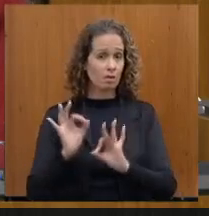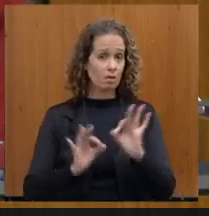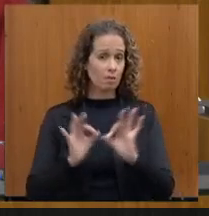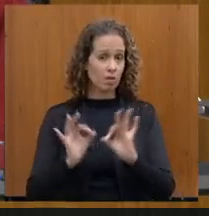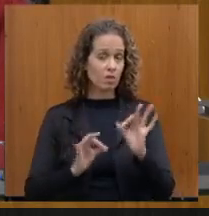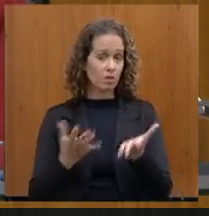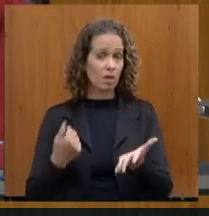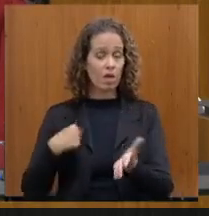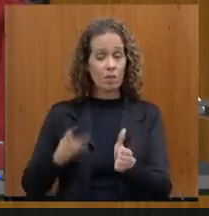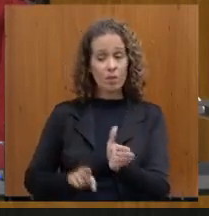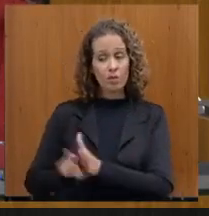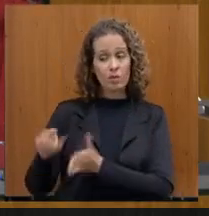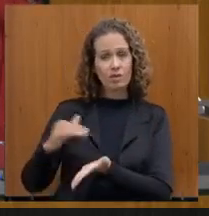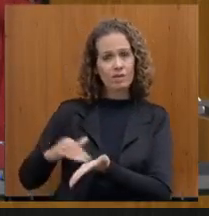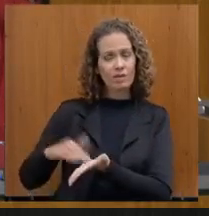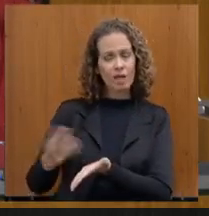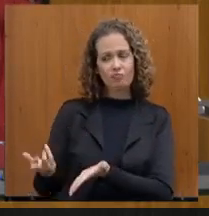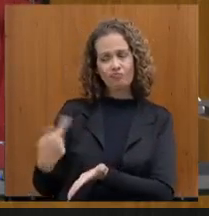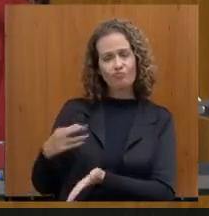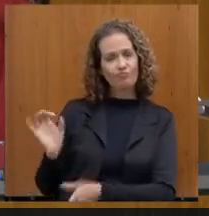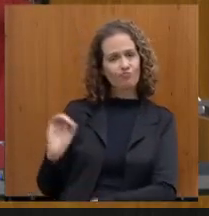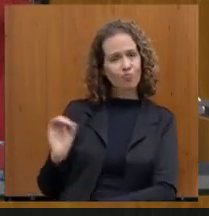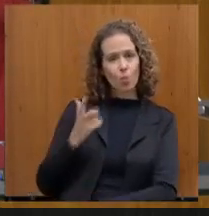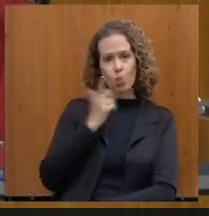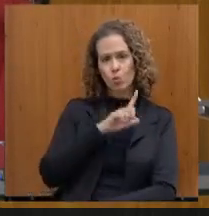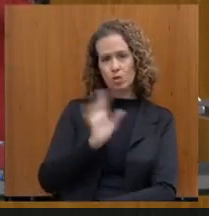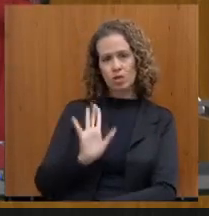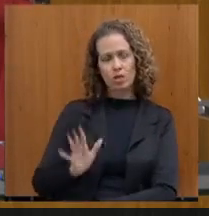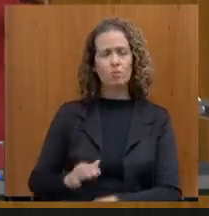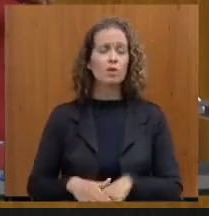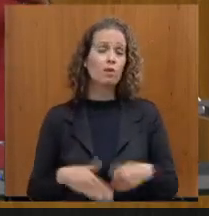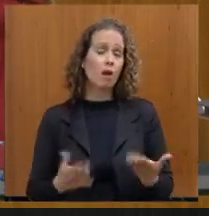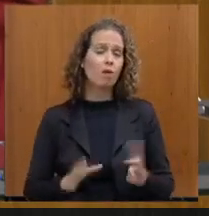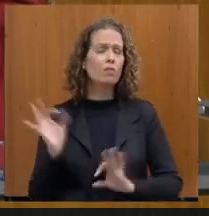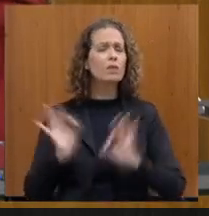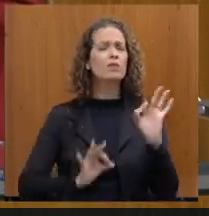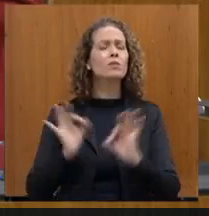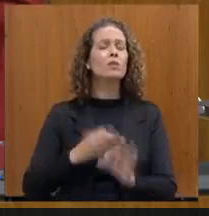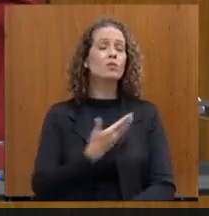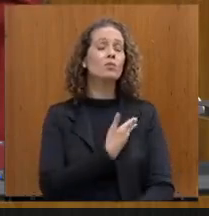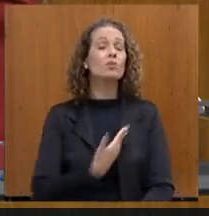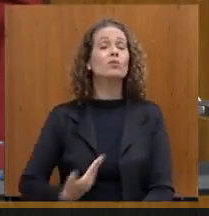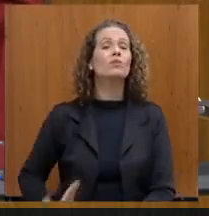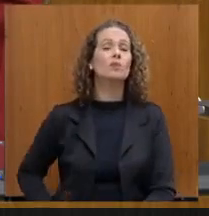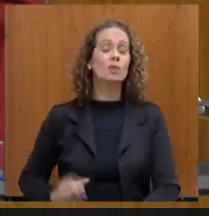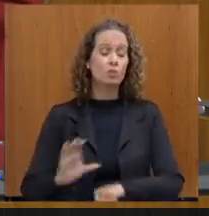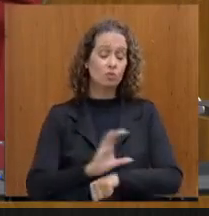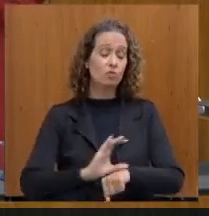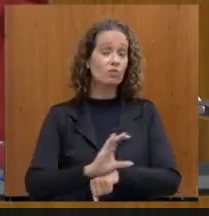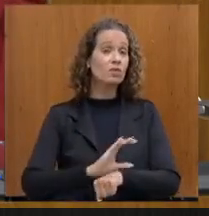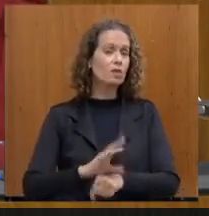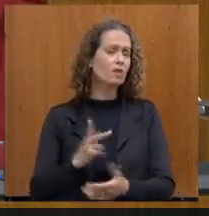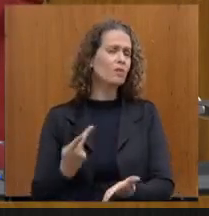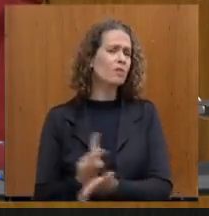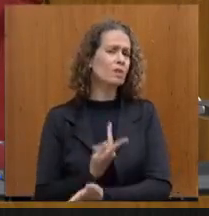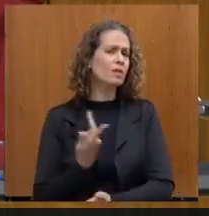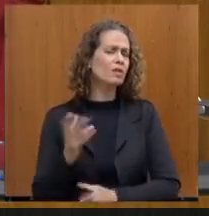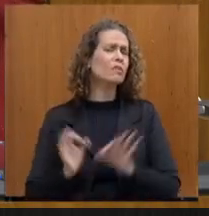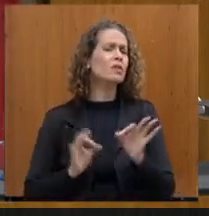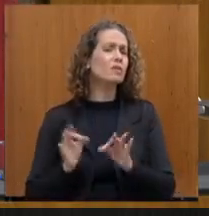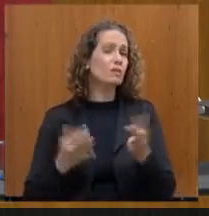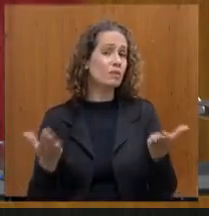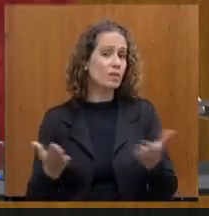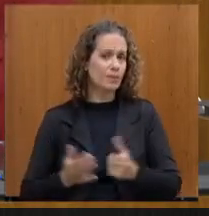secretária, ela não conseguiu me responder. Qual é o planejamento do governo para cumprir a Constituição do Estado? Não